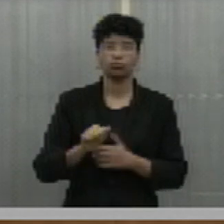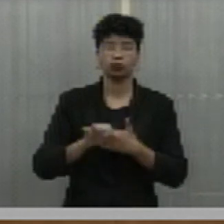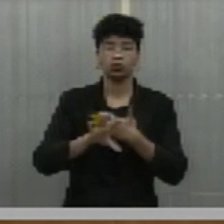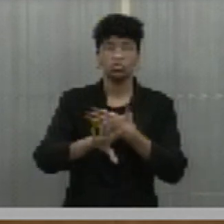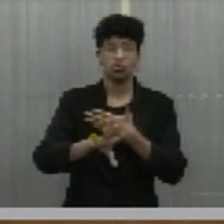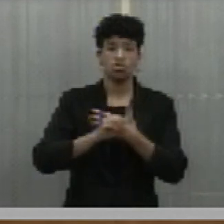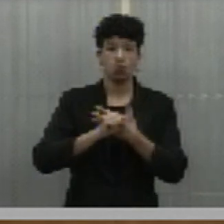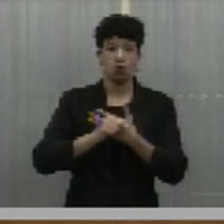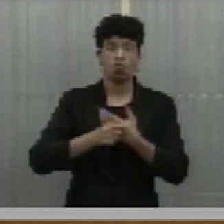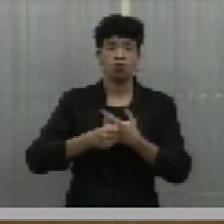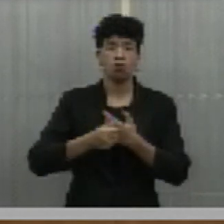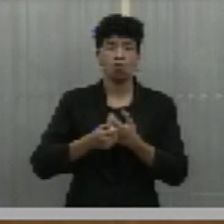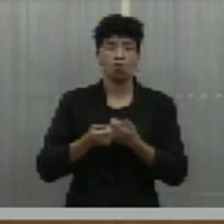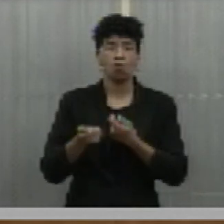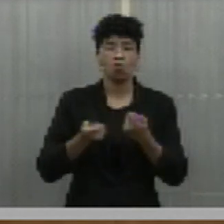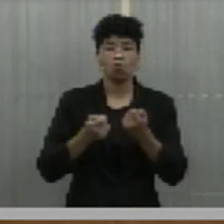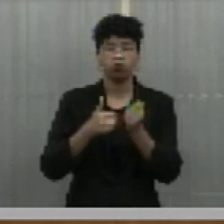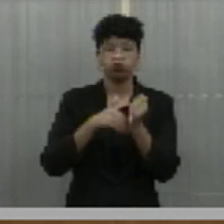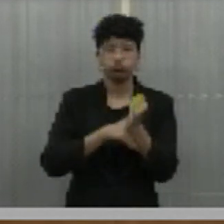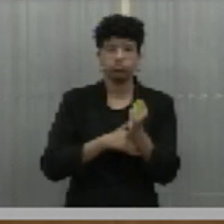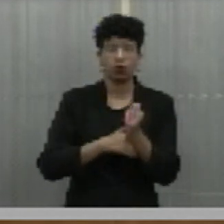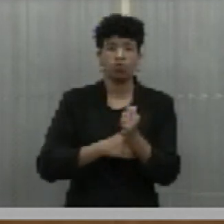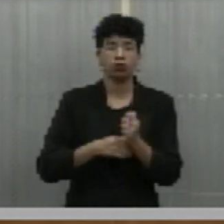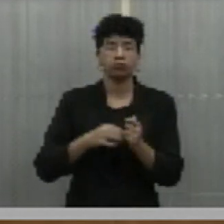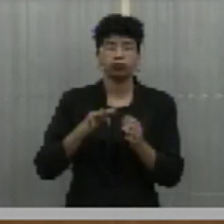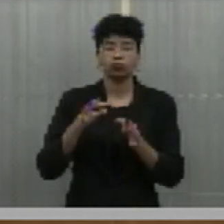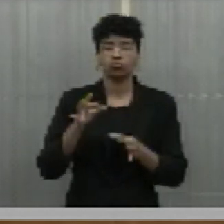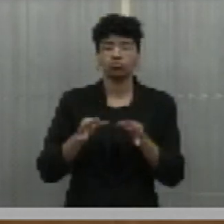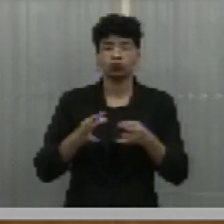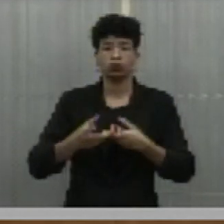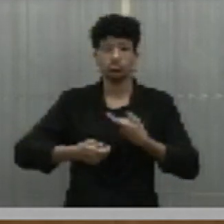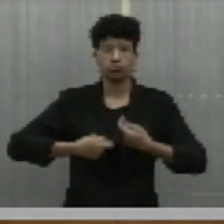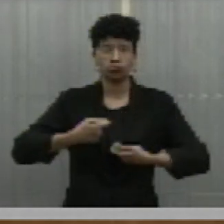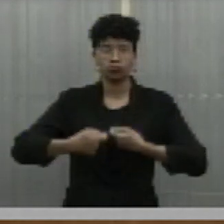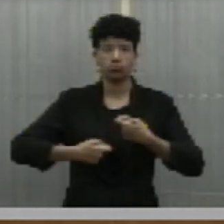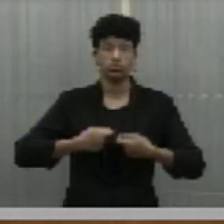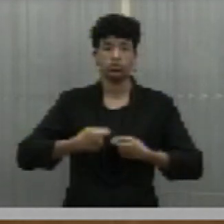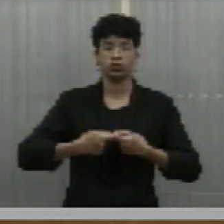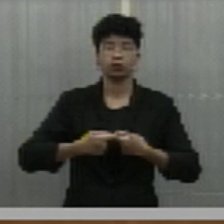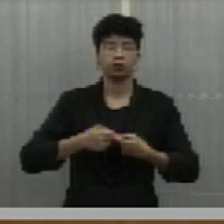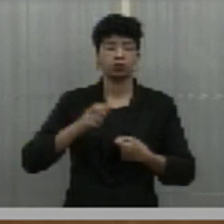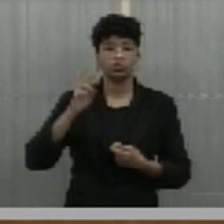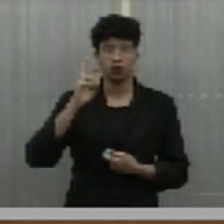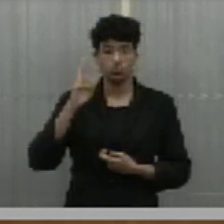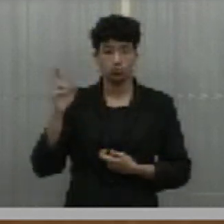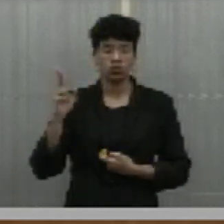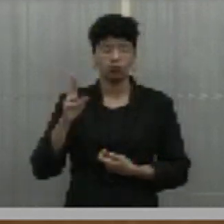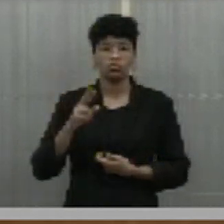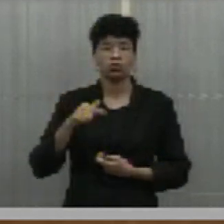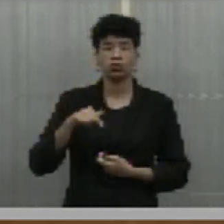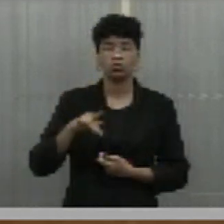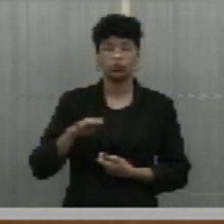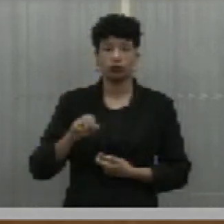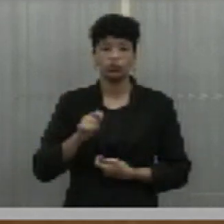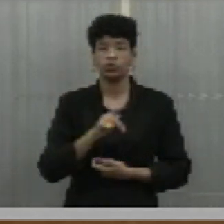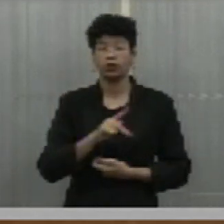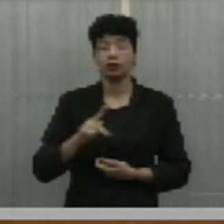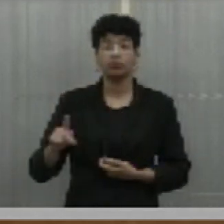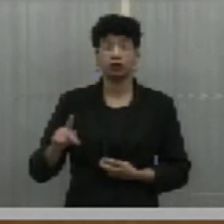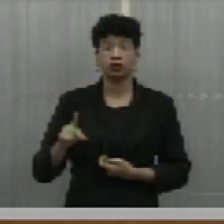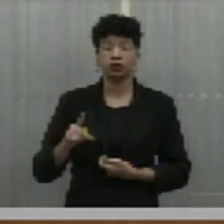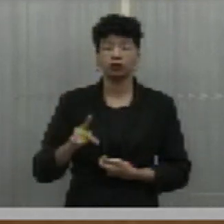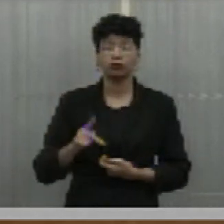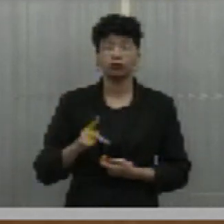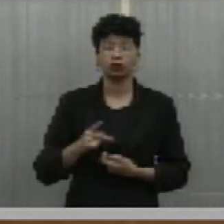de Controlo Externo do Tribunal de Contas do Estado do Piauí, e ao senhor Quina de Barro, presidente do Tribunal de Contas